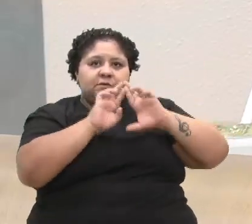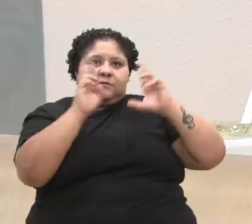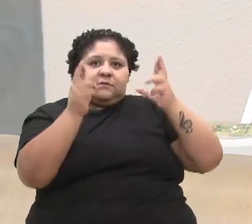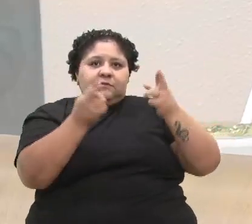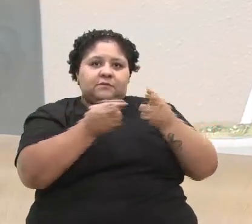espaço agora de cinco minutos.